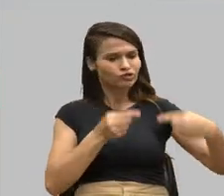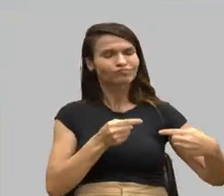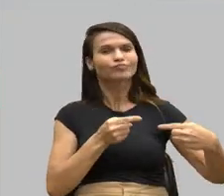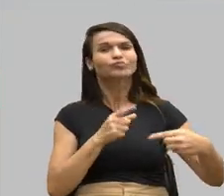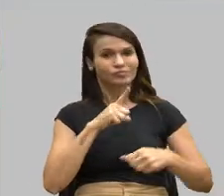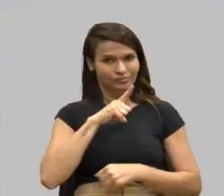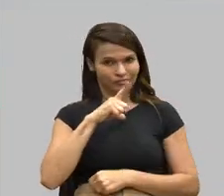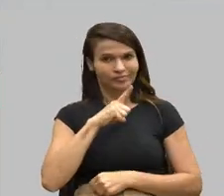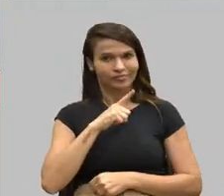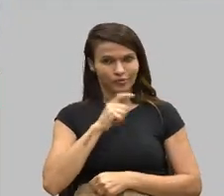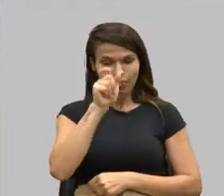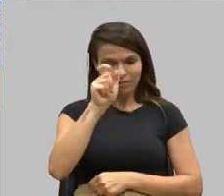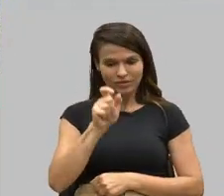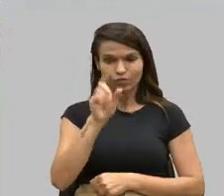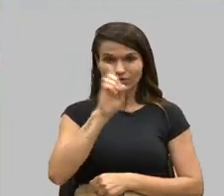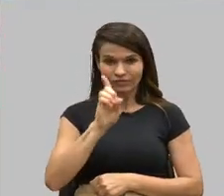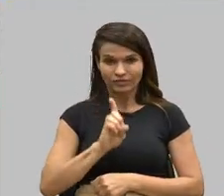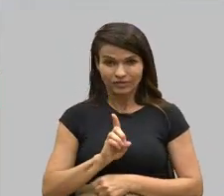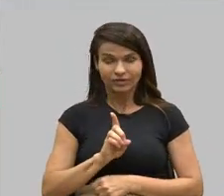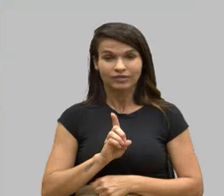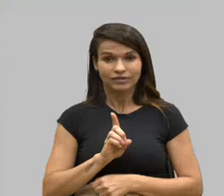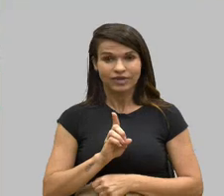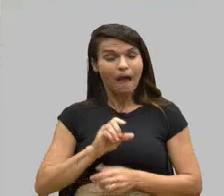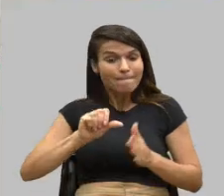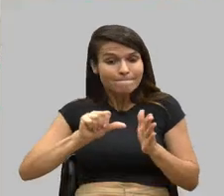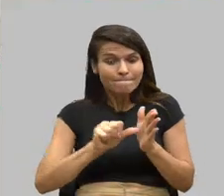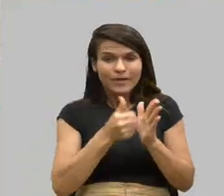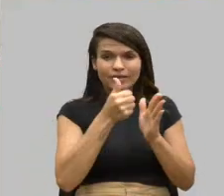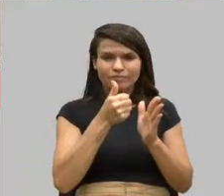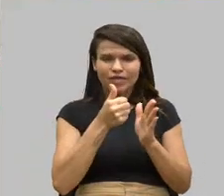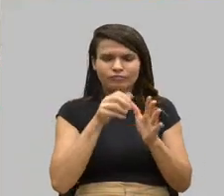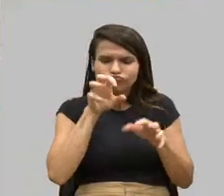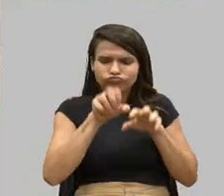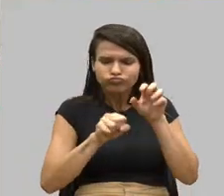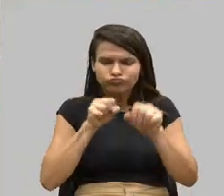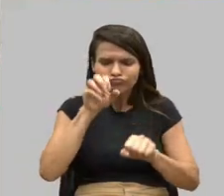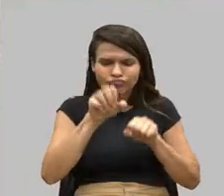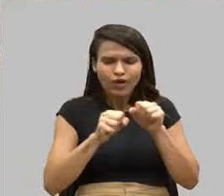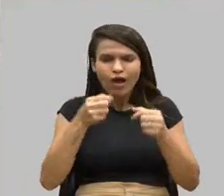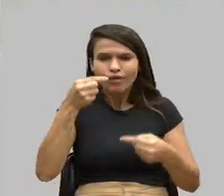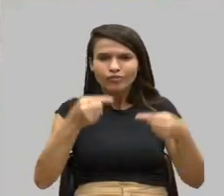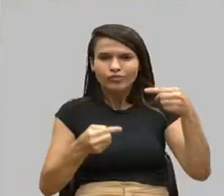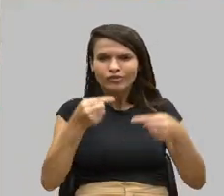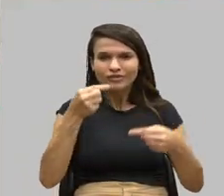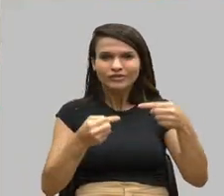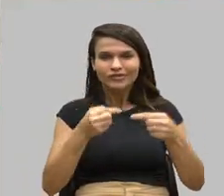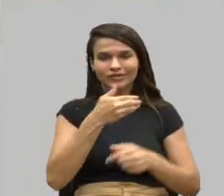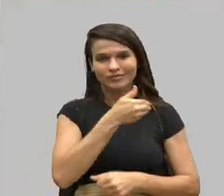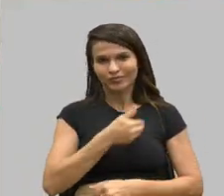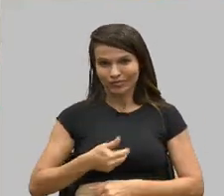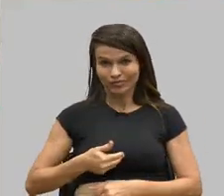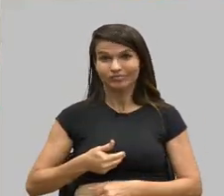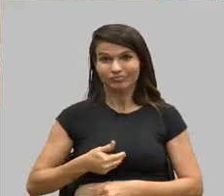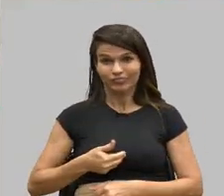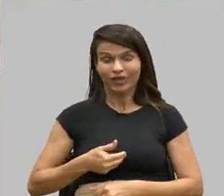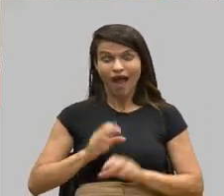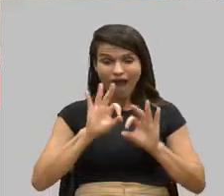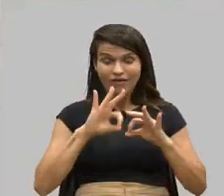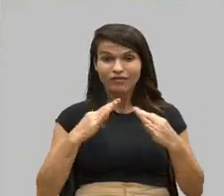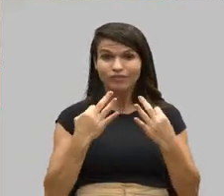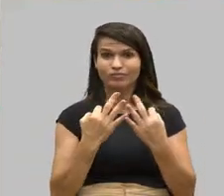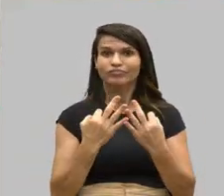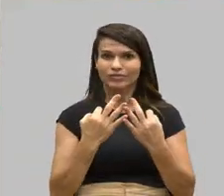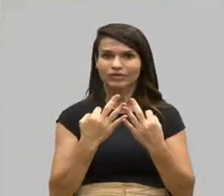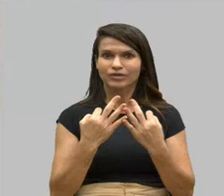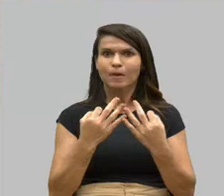de uma pessoa com deficiência, é a primeira que busca as políticas públicas e a família tem que nos